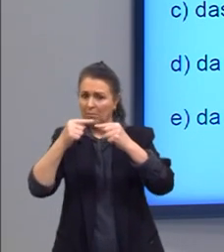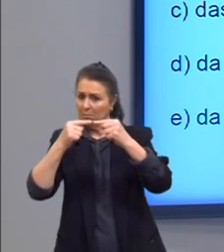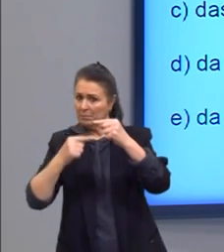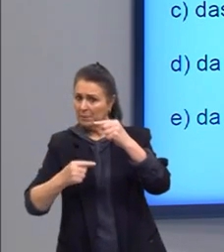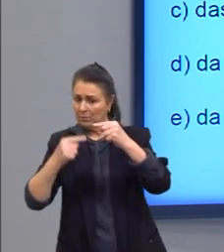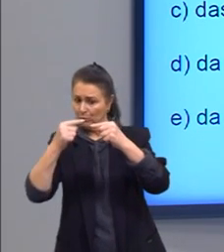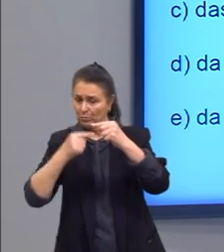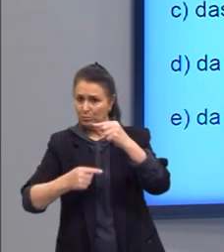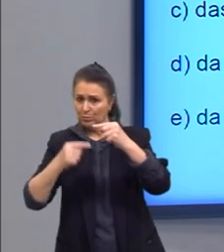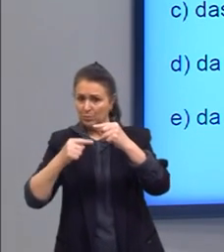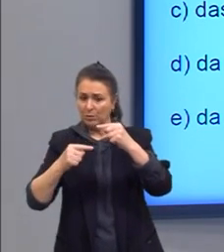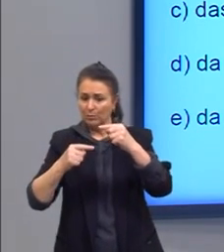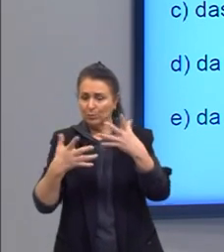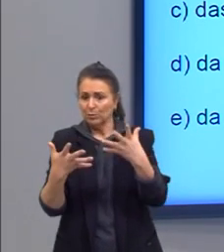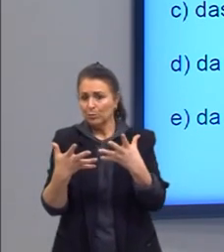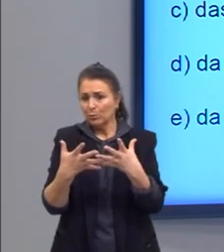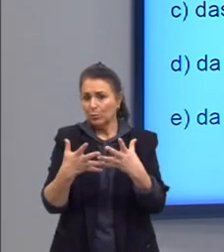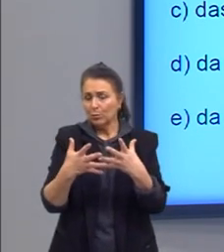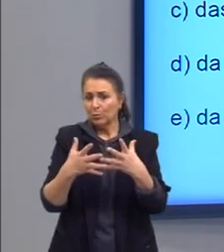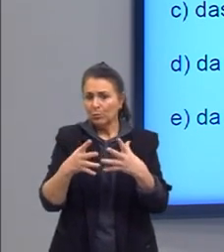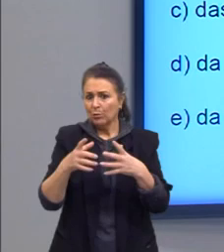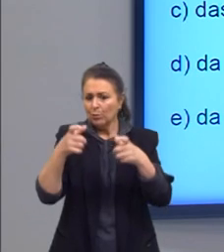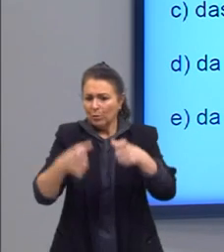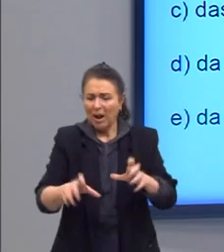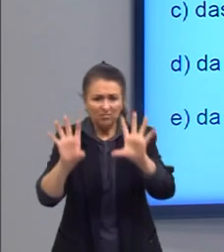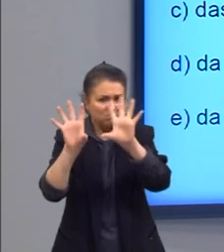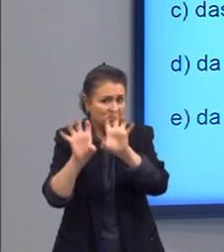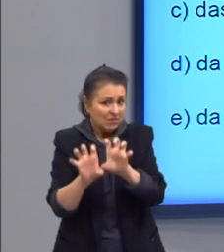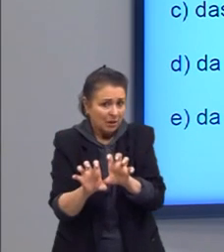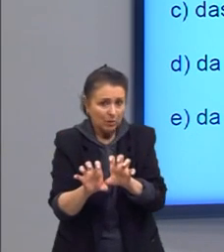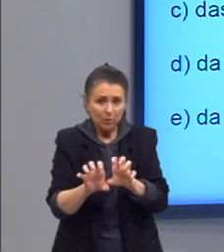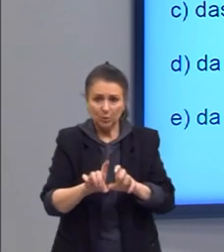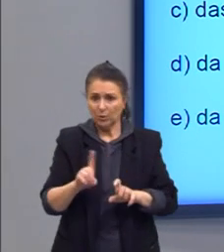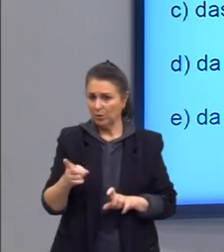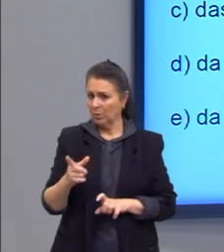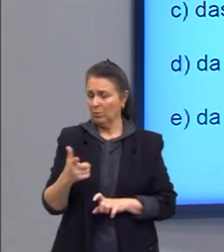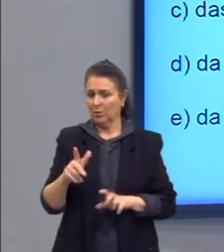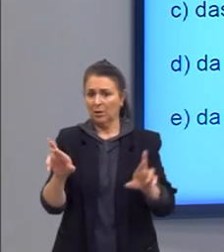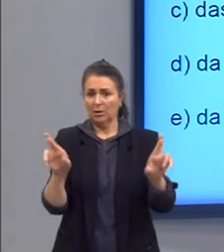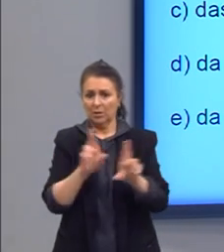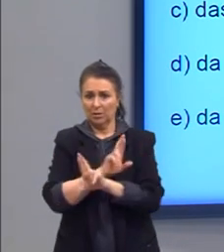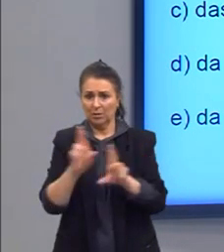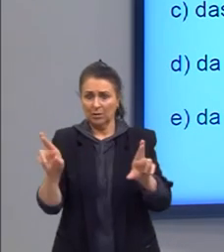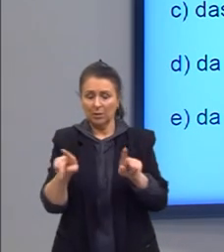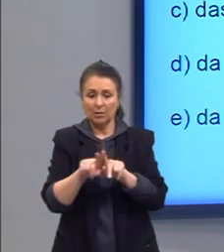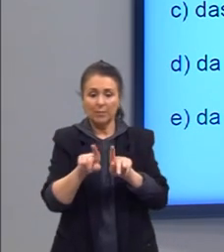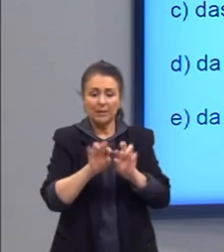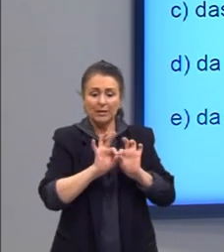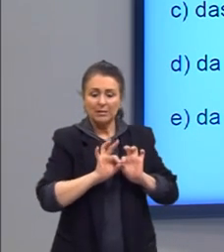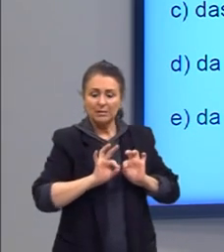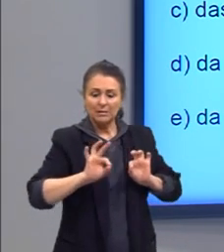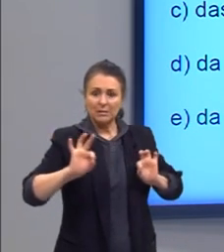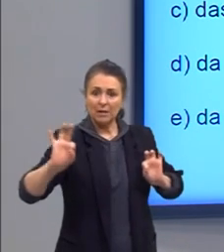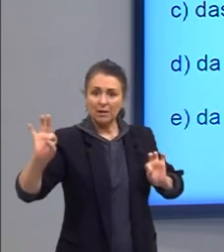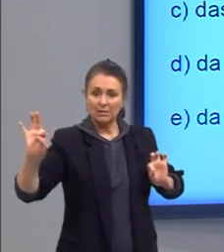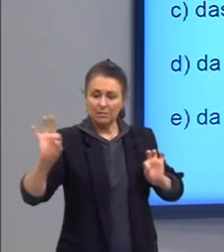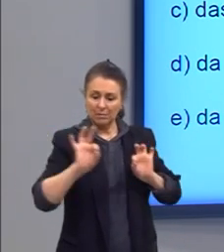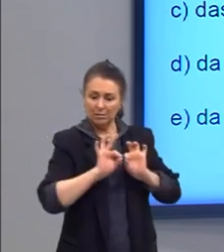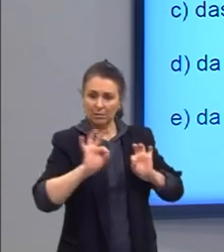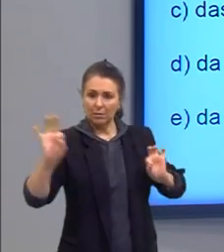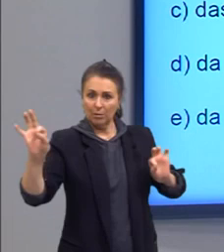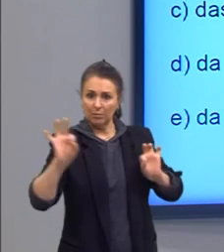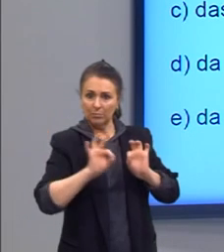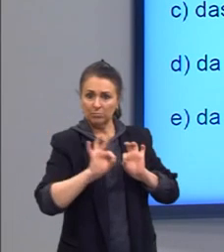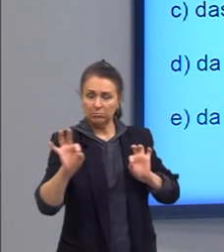deserto, não tá relacionado. Da grande extensão longitudinal, o que demandaria